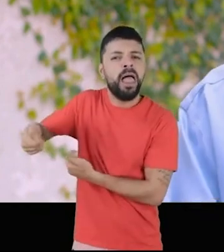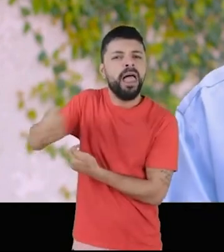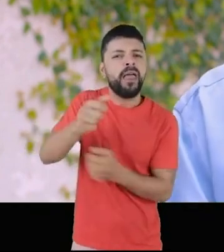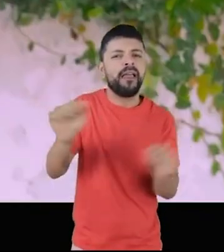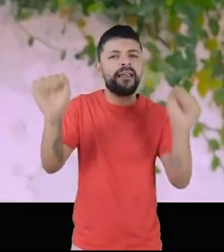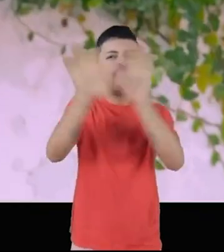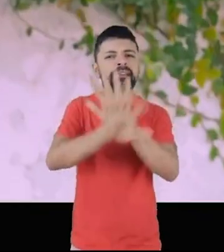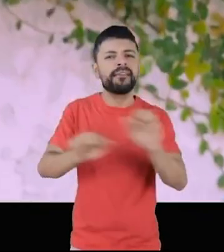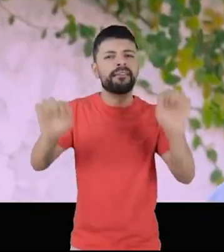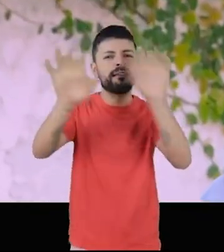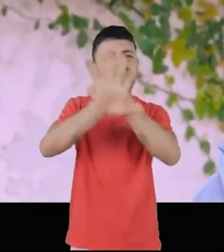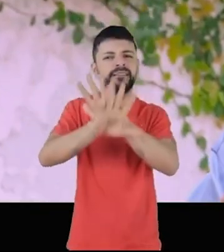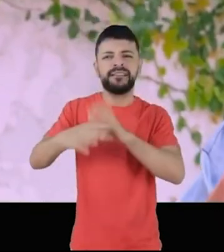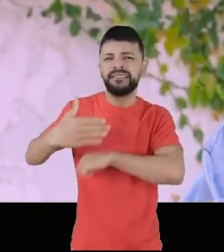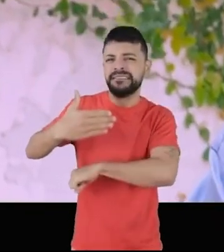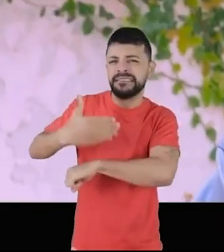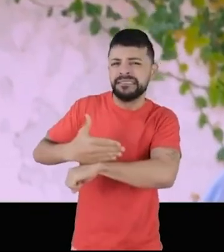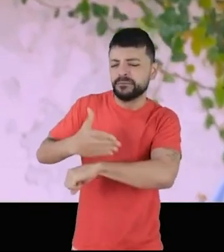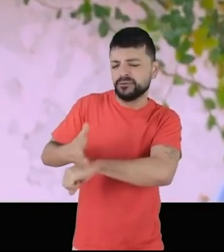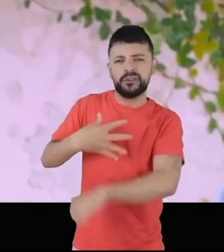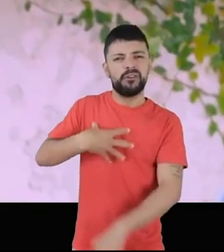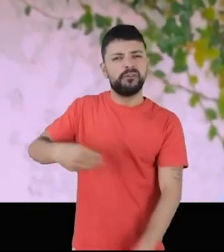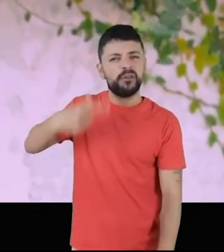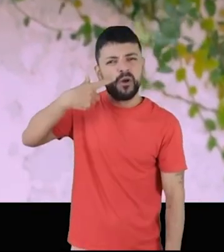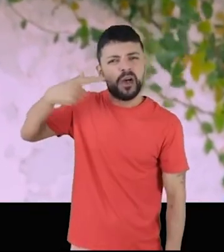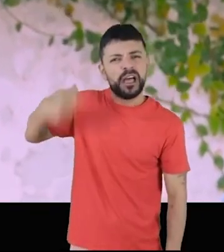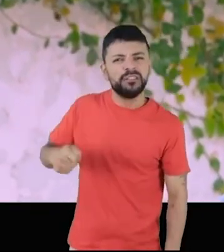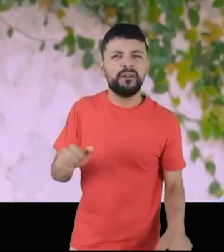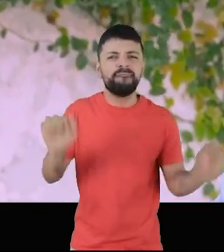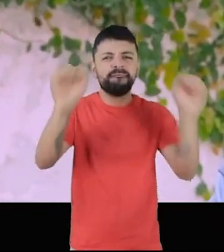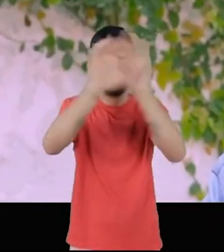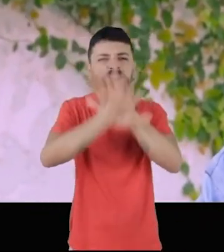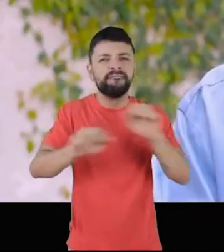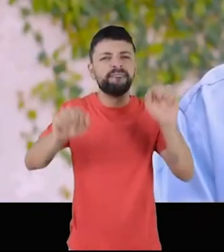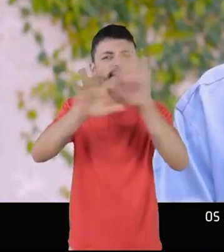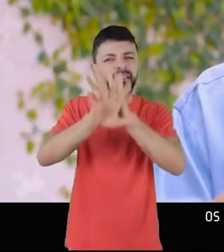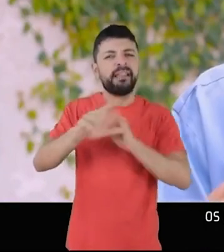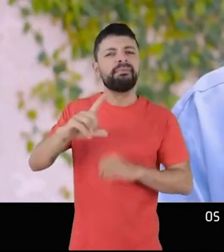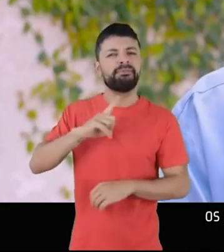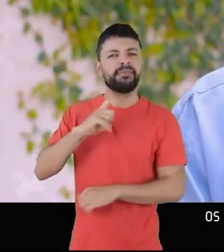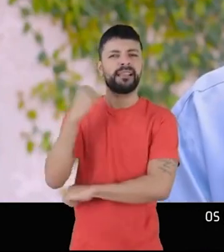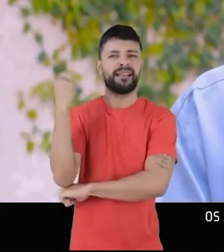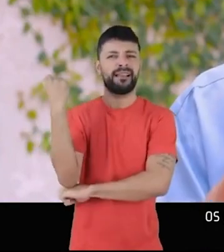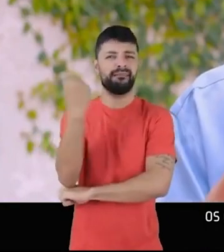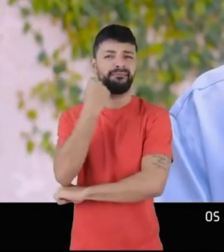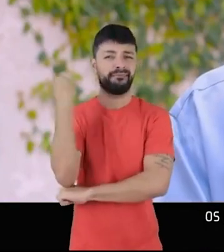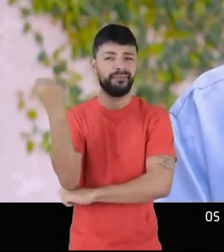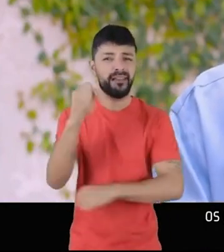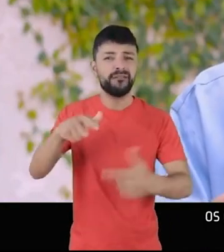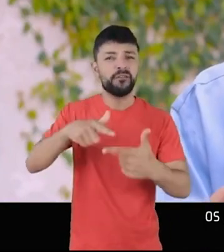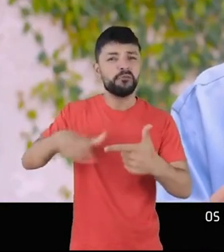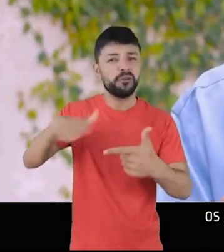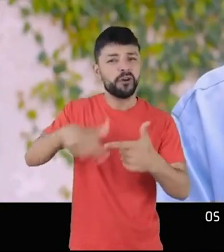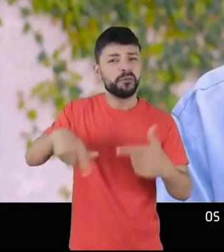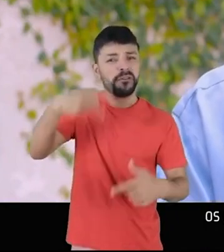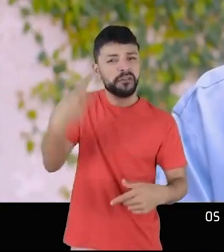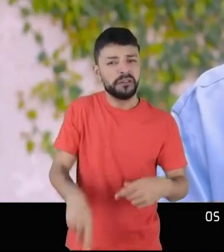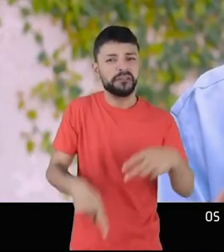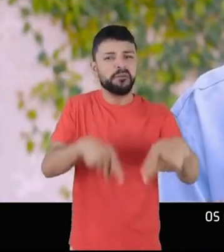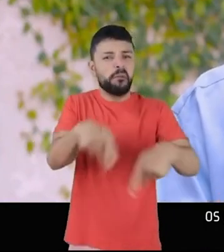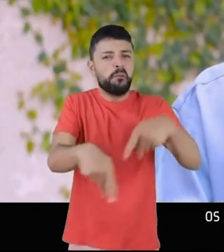dos adversários. O tempo todo, Ratinho tentou encobrir os graves problemas